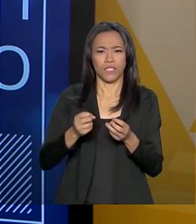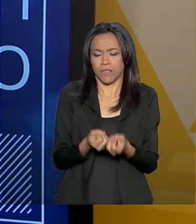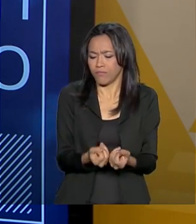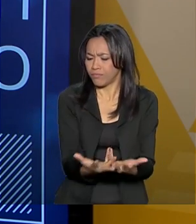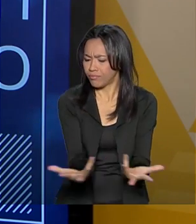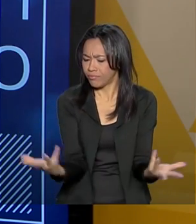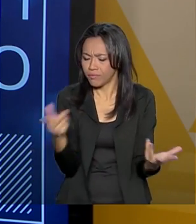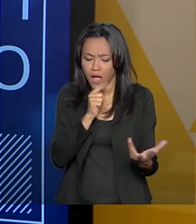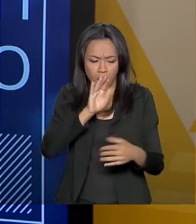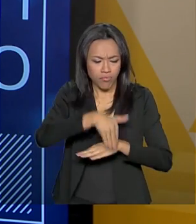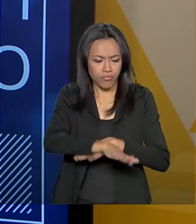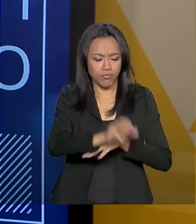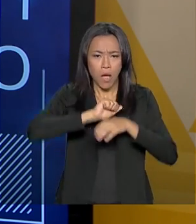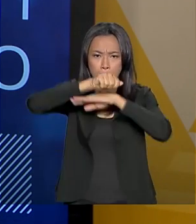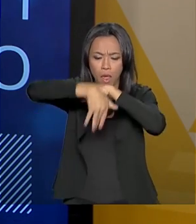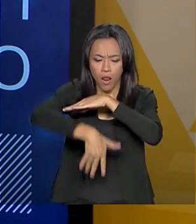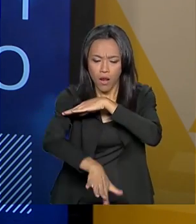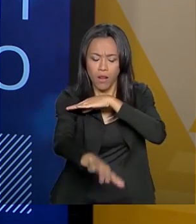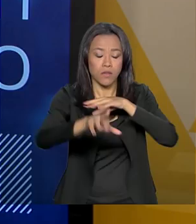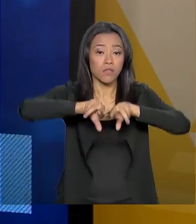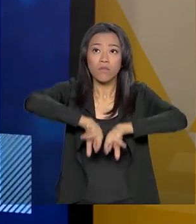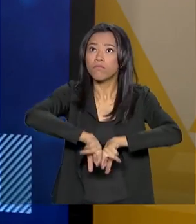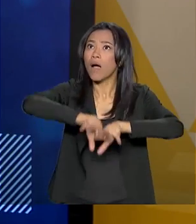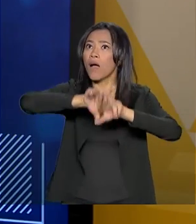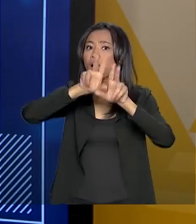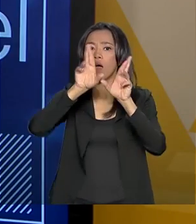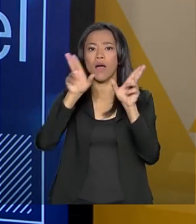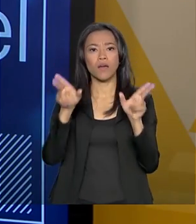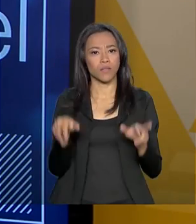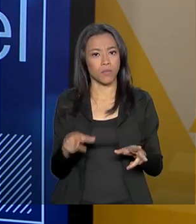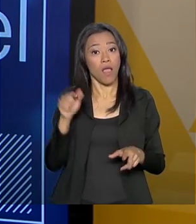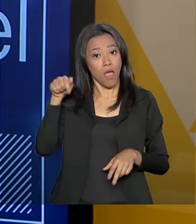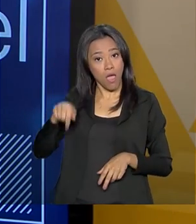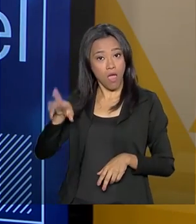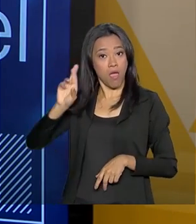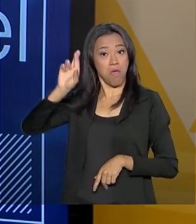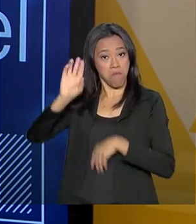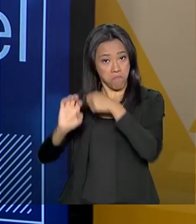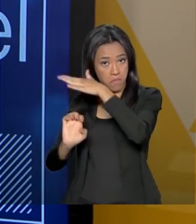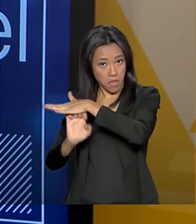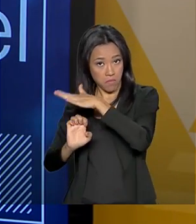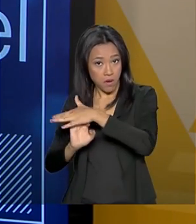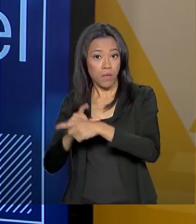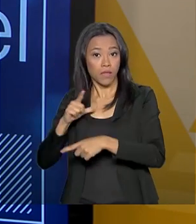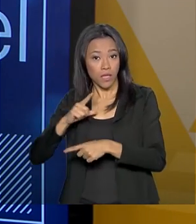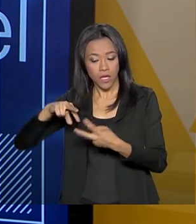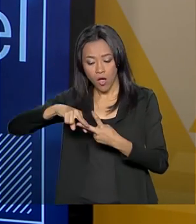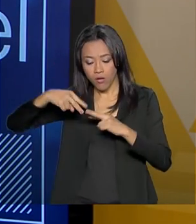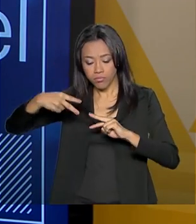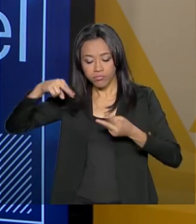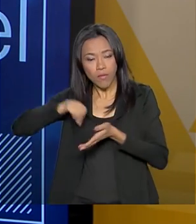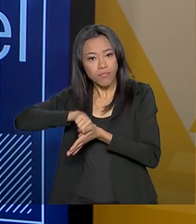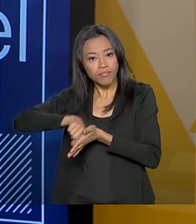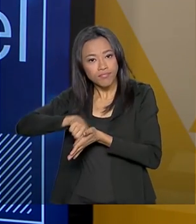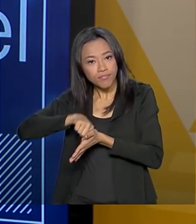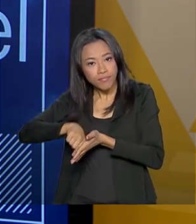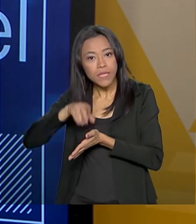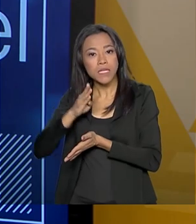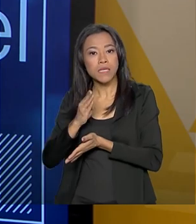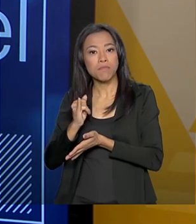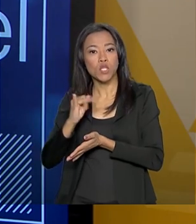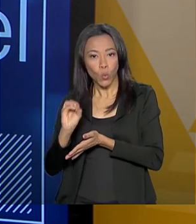Embrapa, tem uma das unidades dela, é a Embrapa Recursos Genéticos e Biotecnologia,